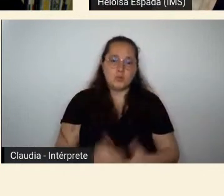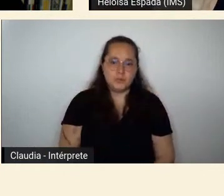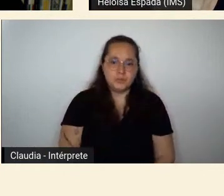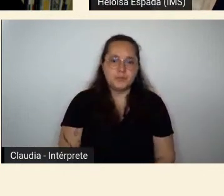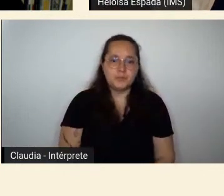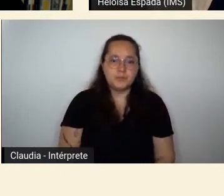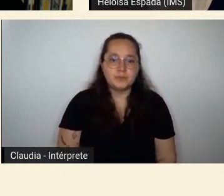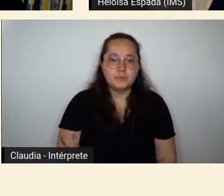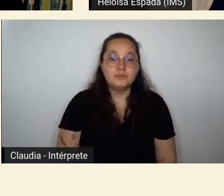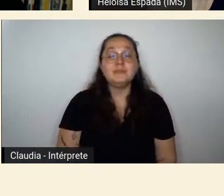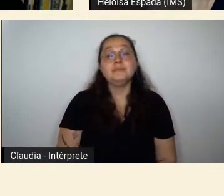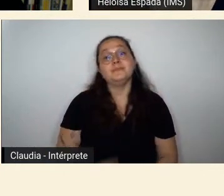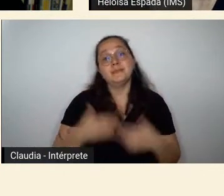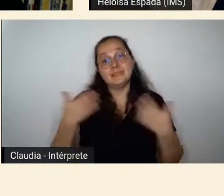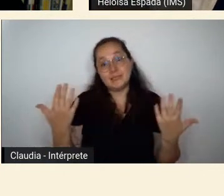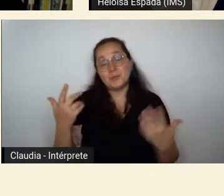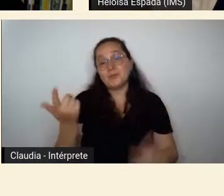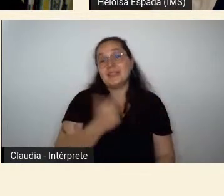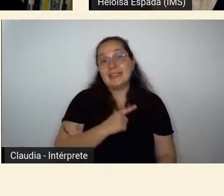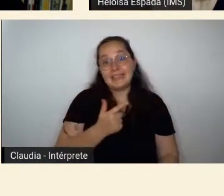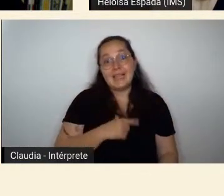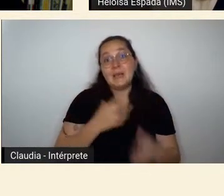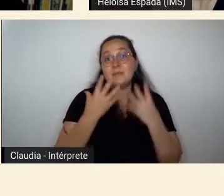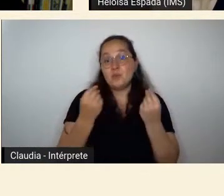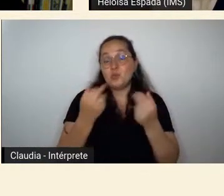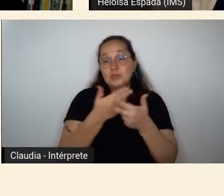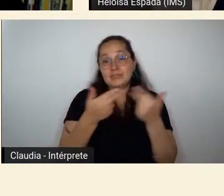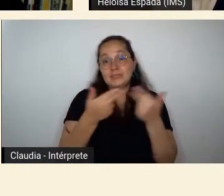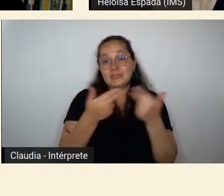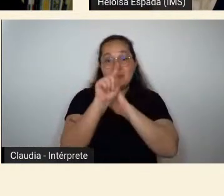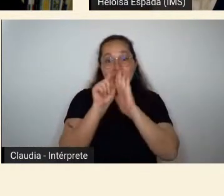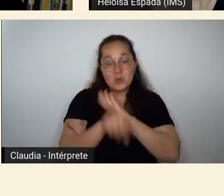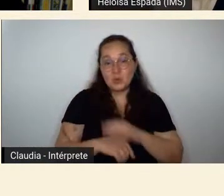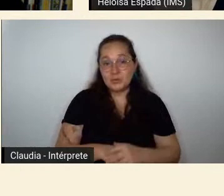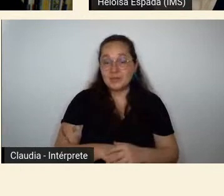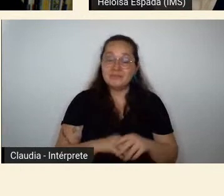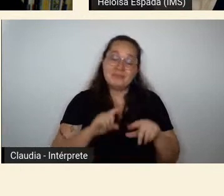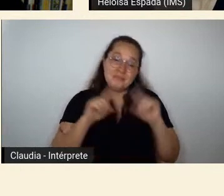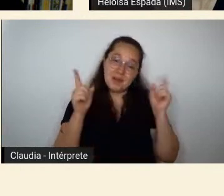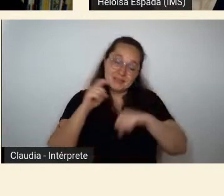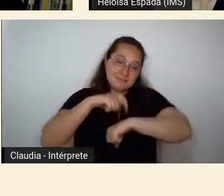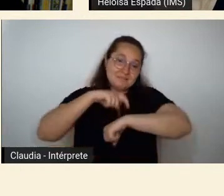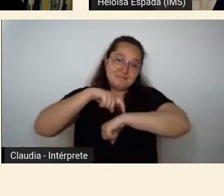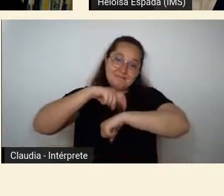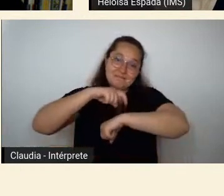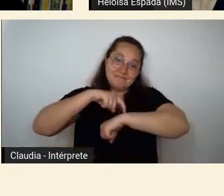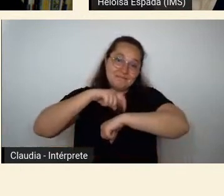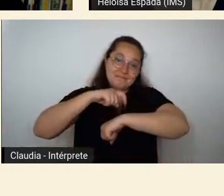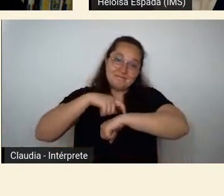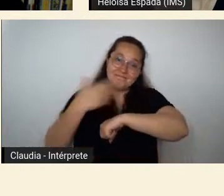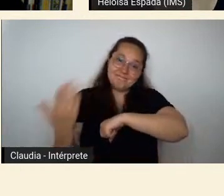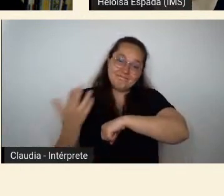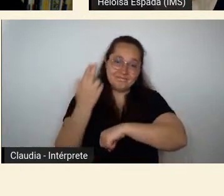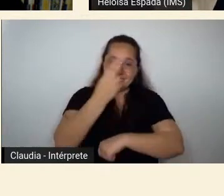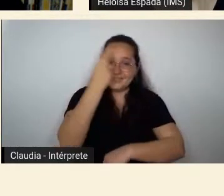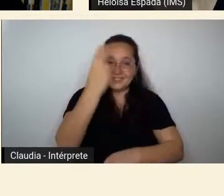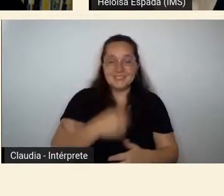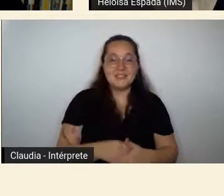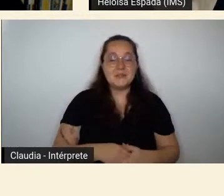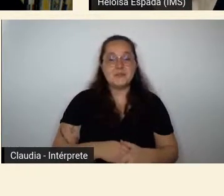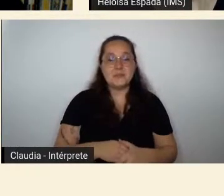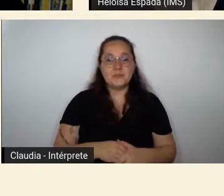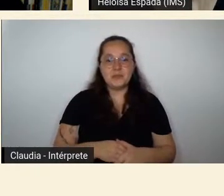gente tem muita coisa infelizmente que vai ter que ficar para trás a gente podia ficar aqui até as nove discutindo